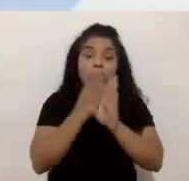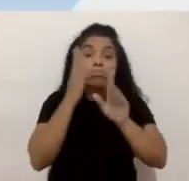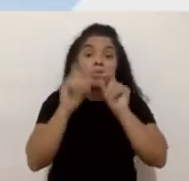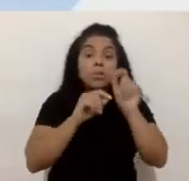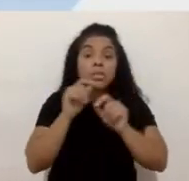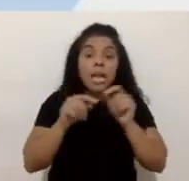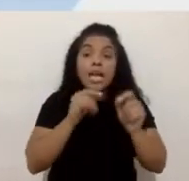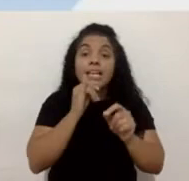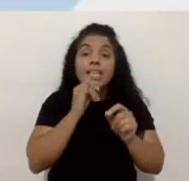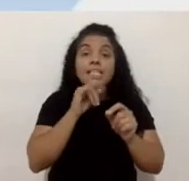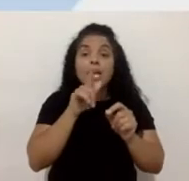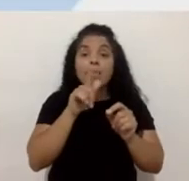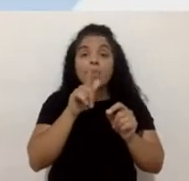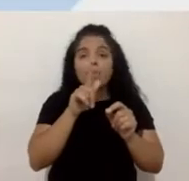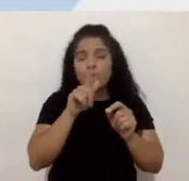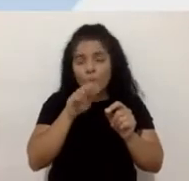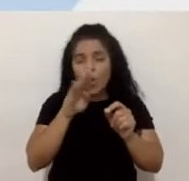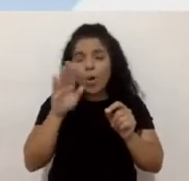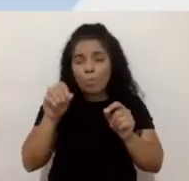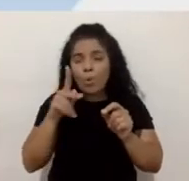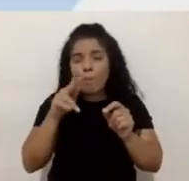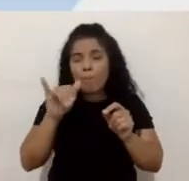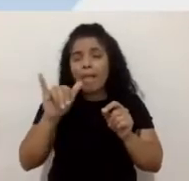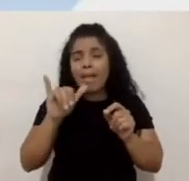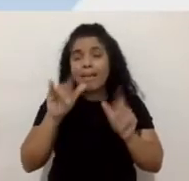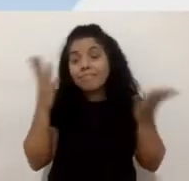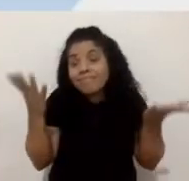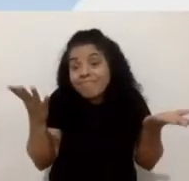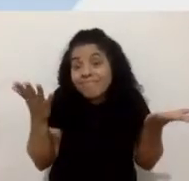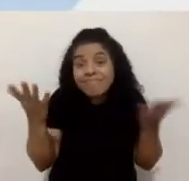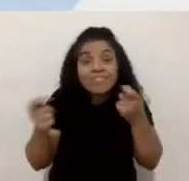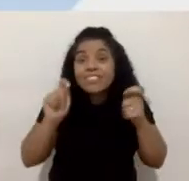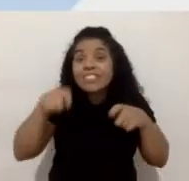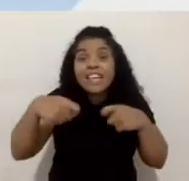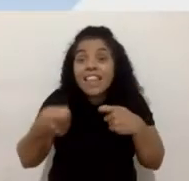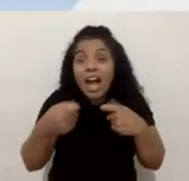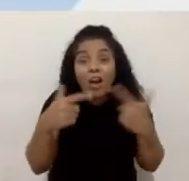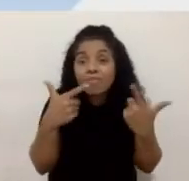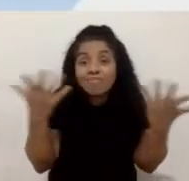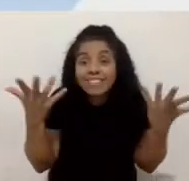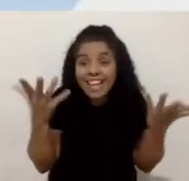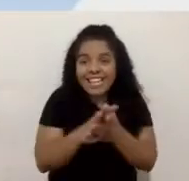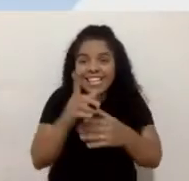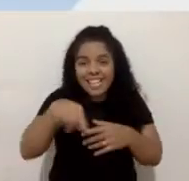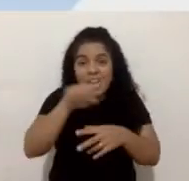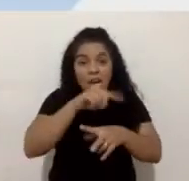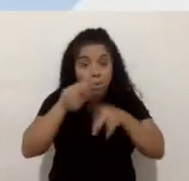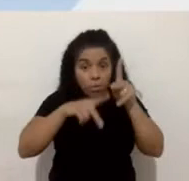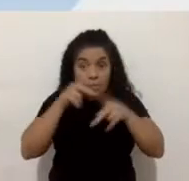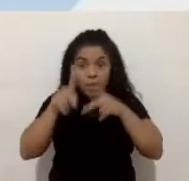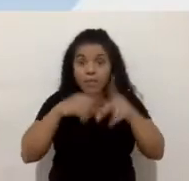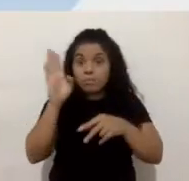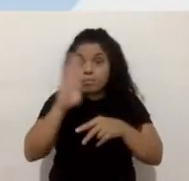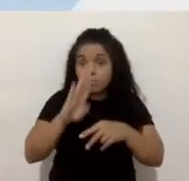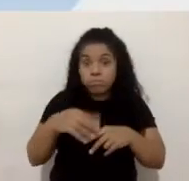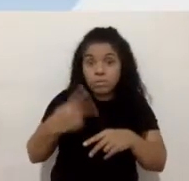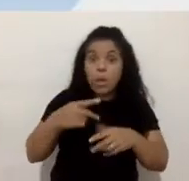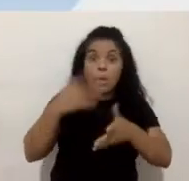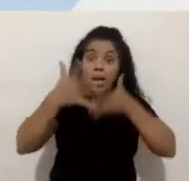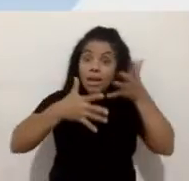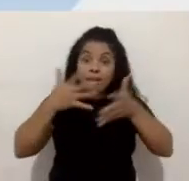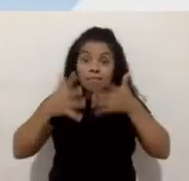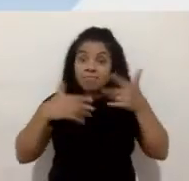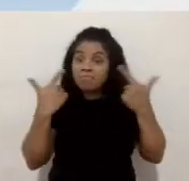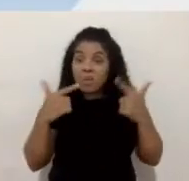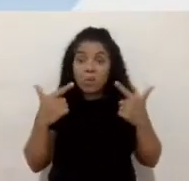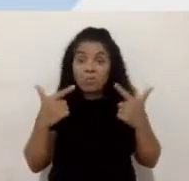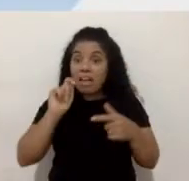que é um grande produto, né, que é muito conhecido pela população brasileira, mas a gente não tem um sinal em Libras para as